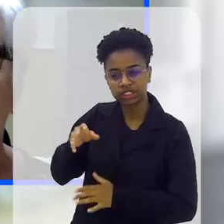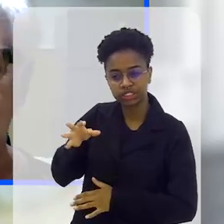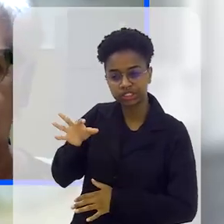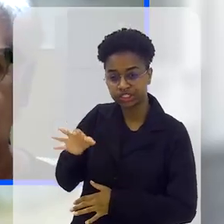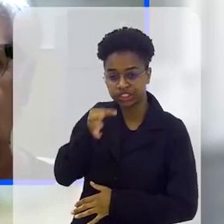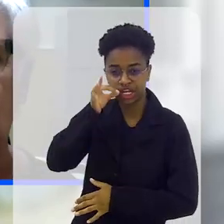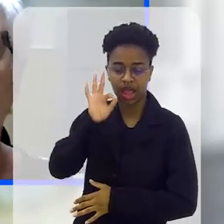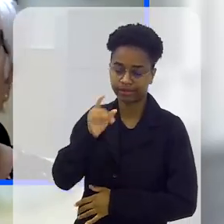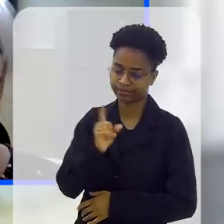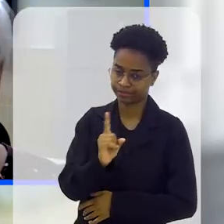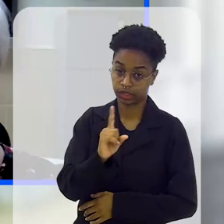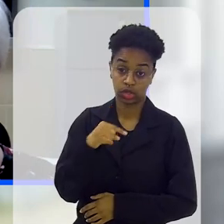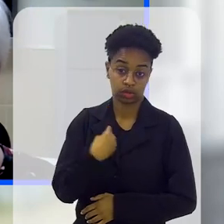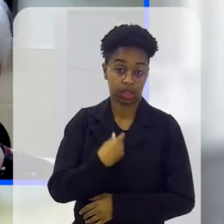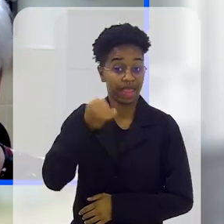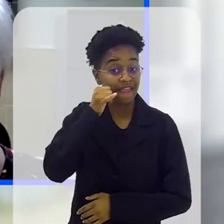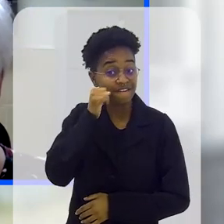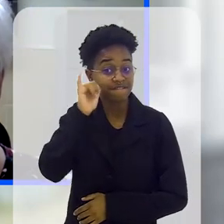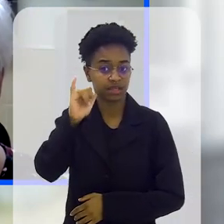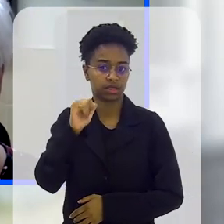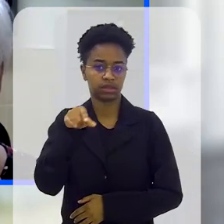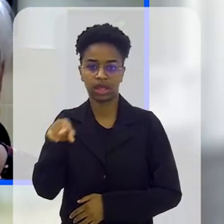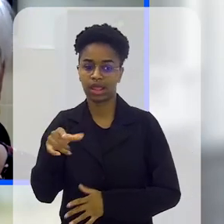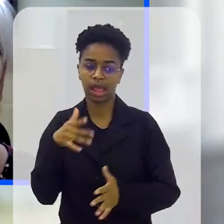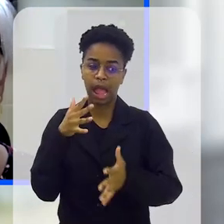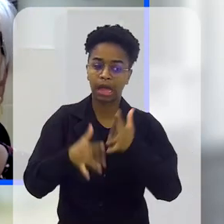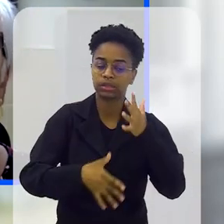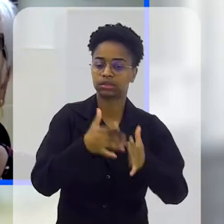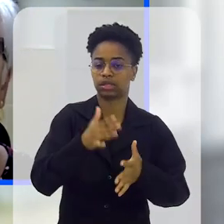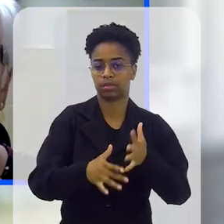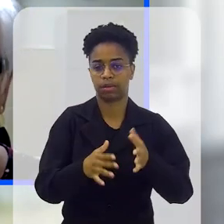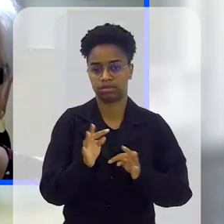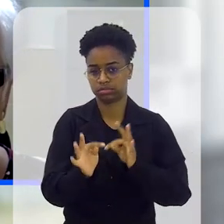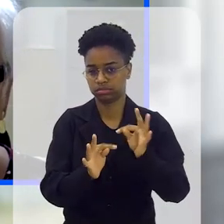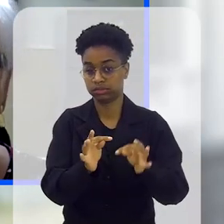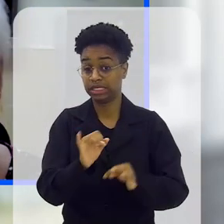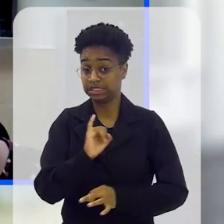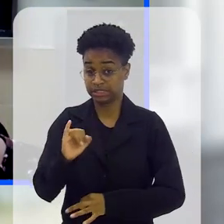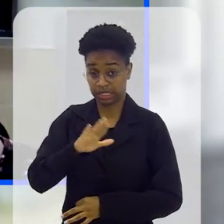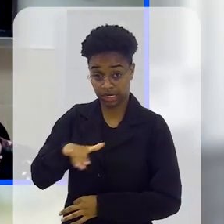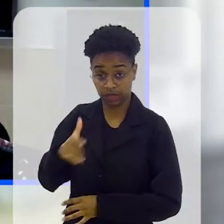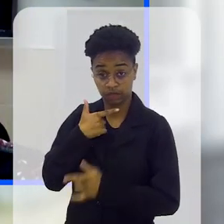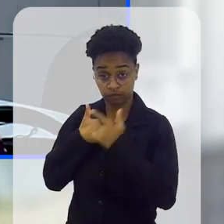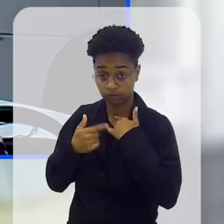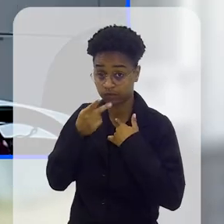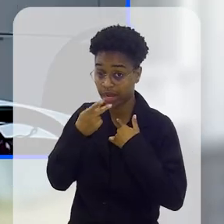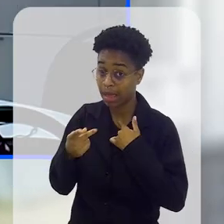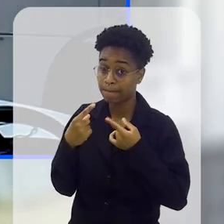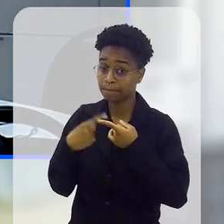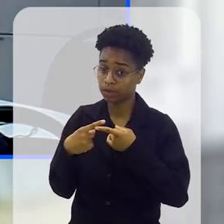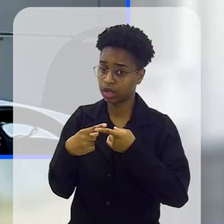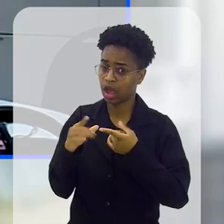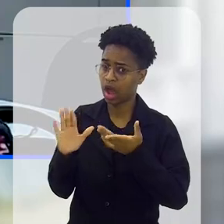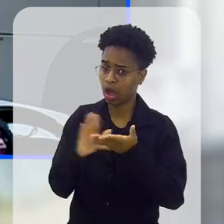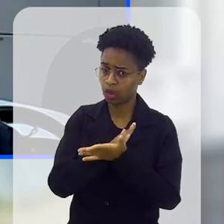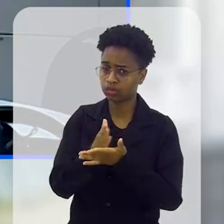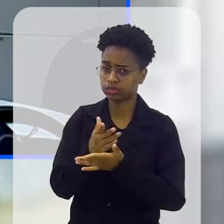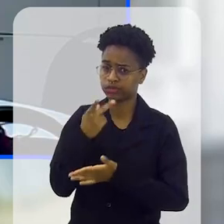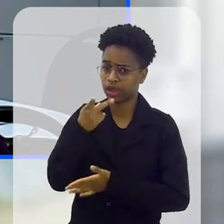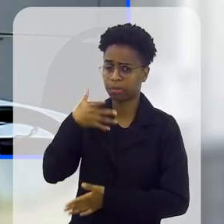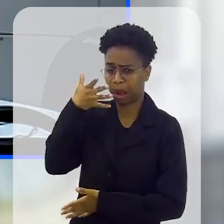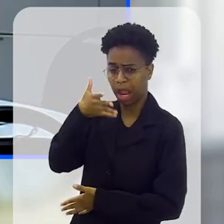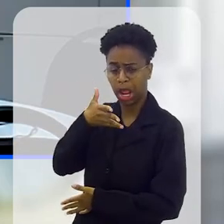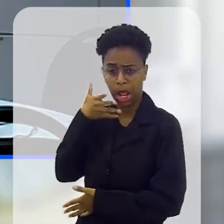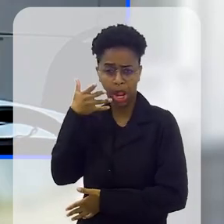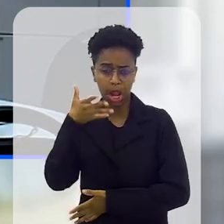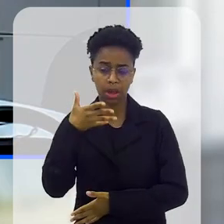aquele chazinho. Então, a gente evita o máximo que o voluntário interfira. Se a criança quiser falar, tem algumas crianças que falam